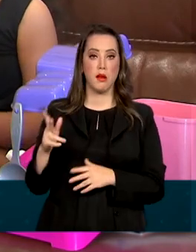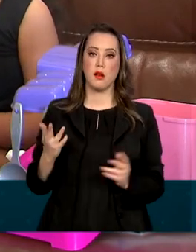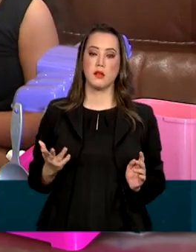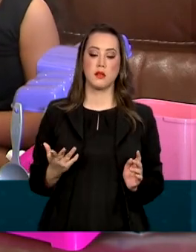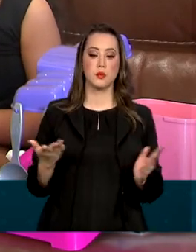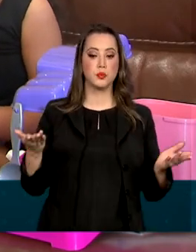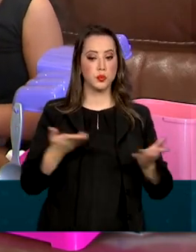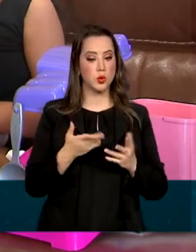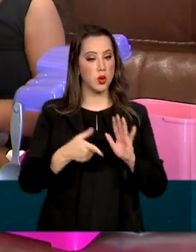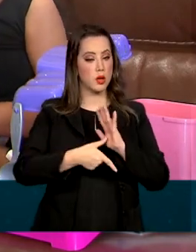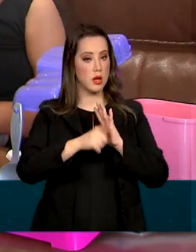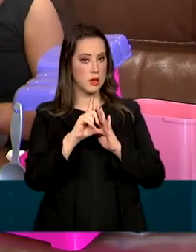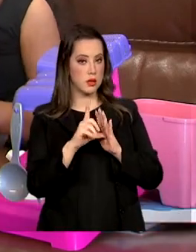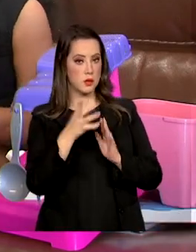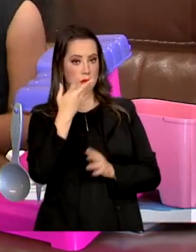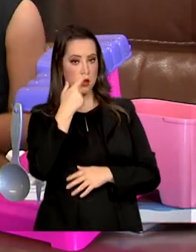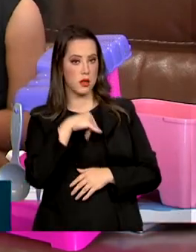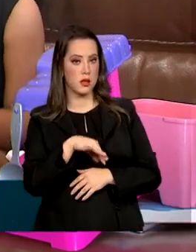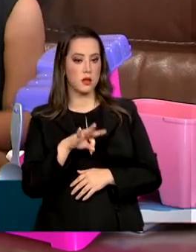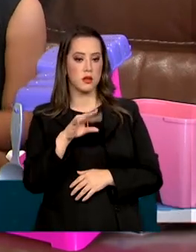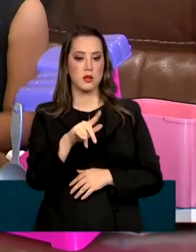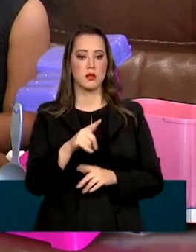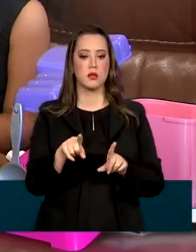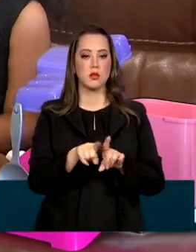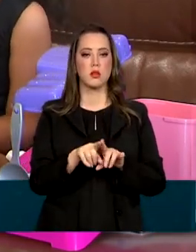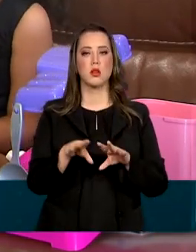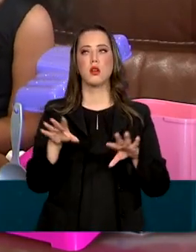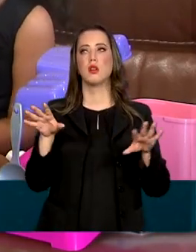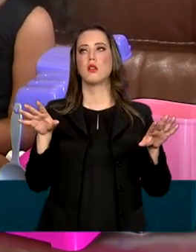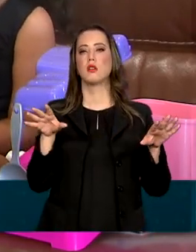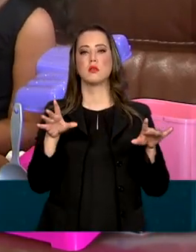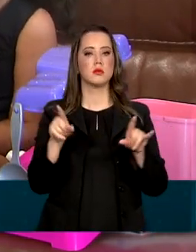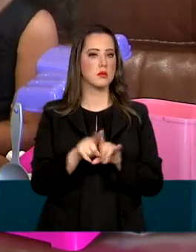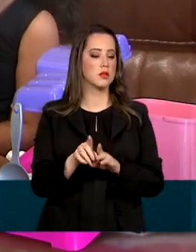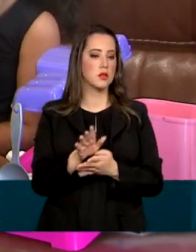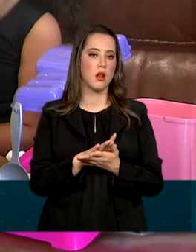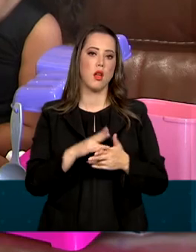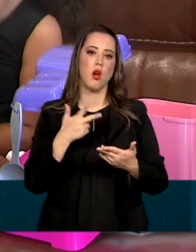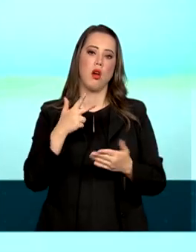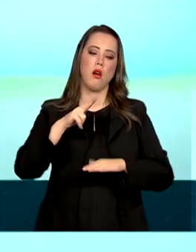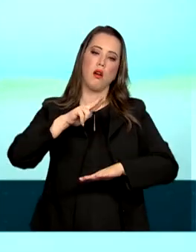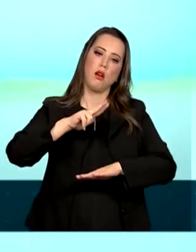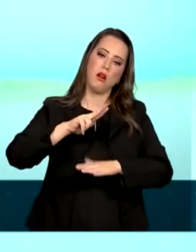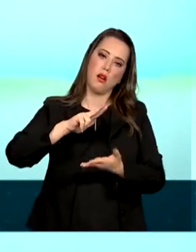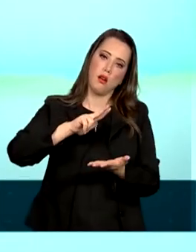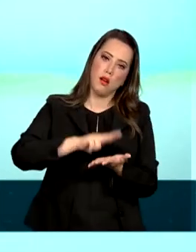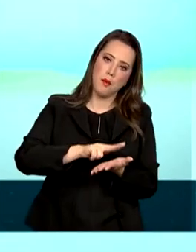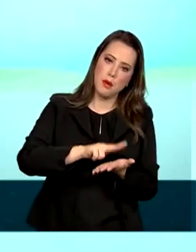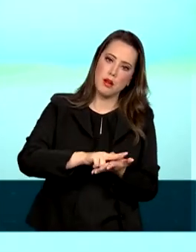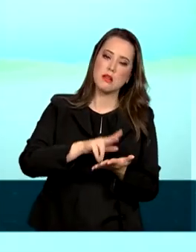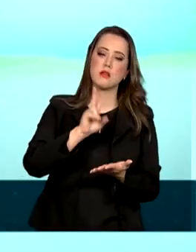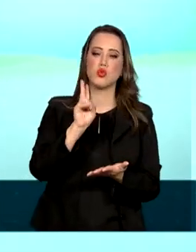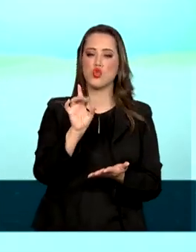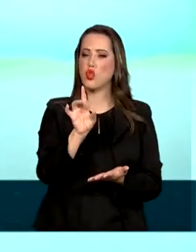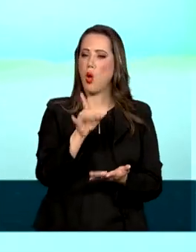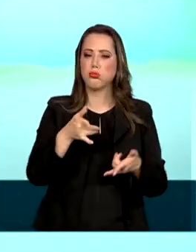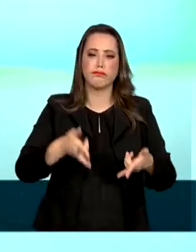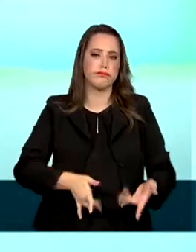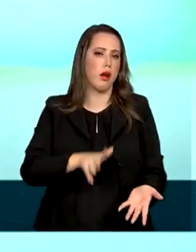Ela passou de uma criança totalmente hipotônica, acamada, para uma criança